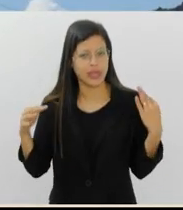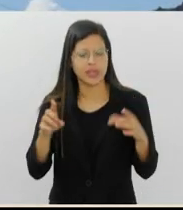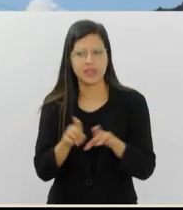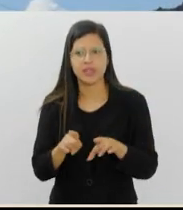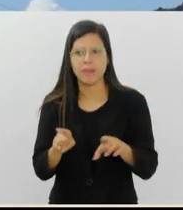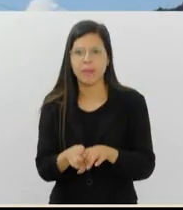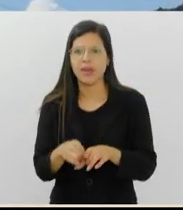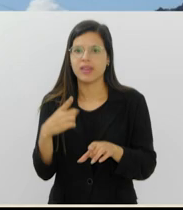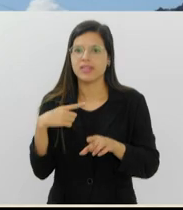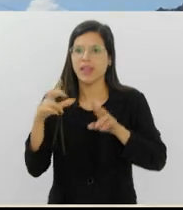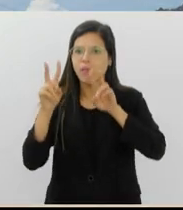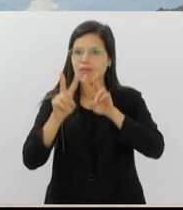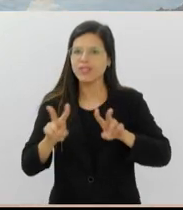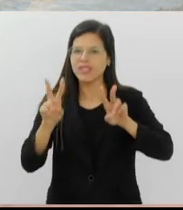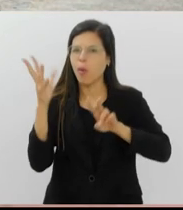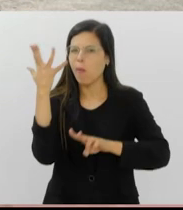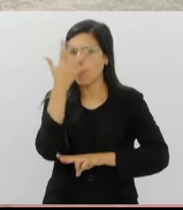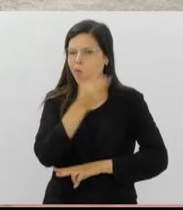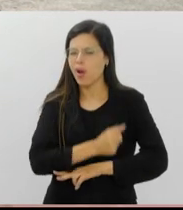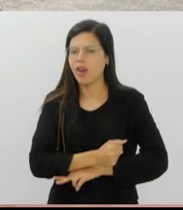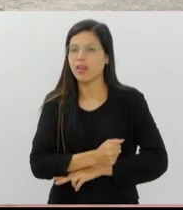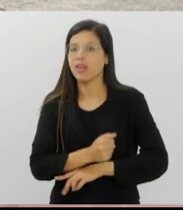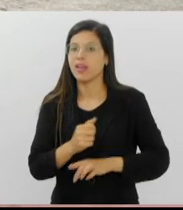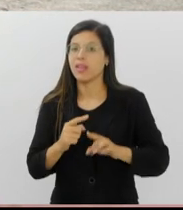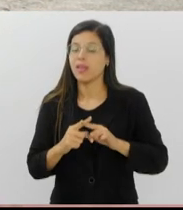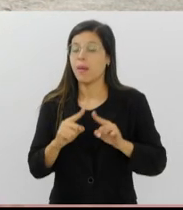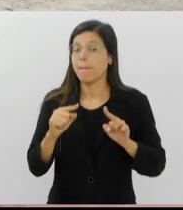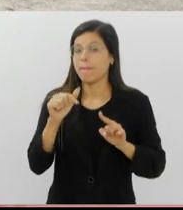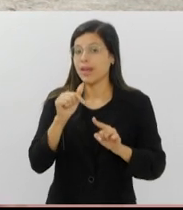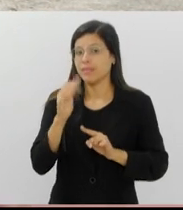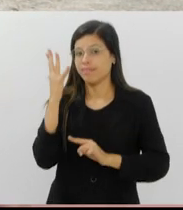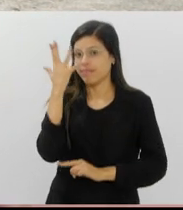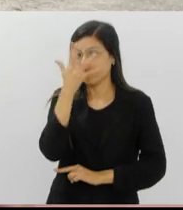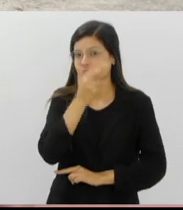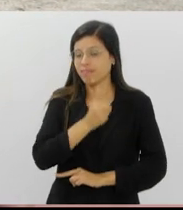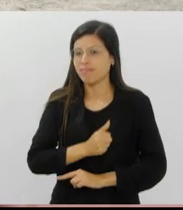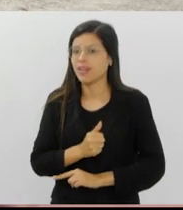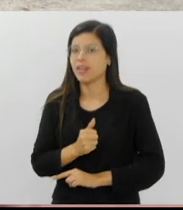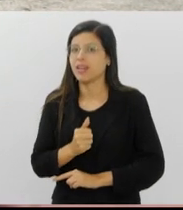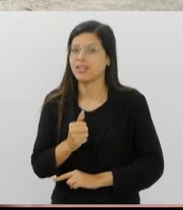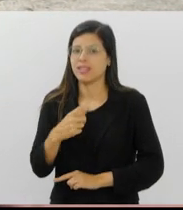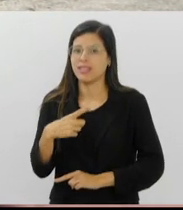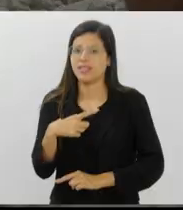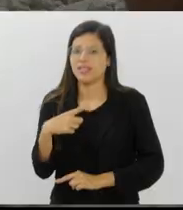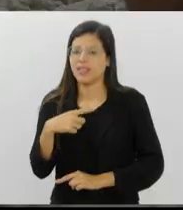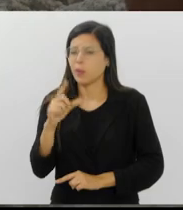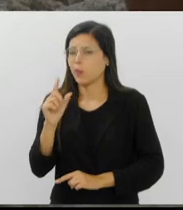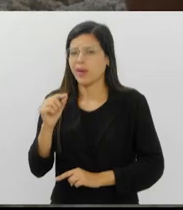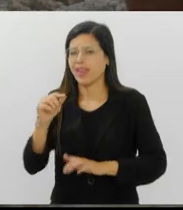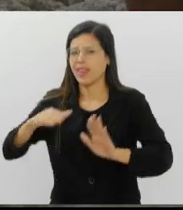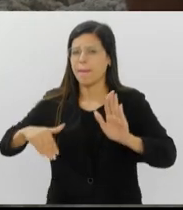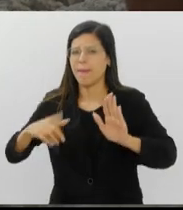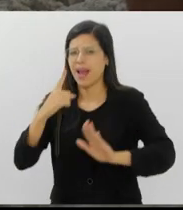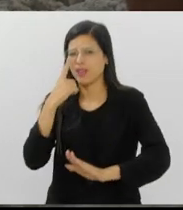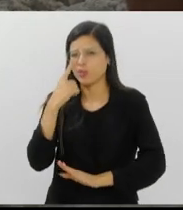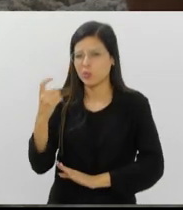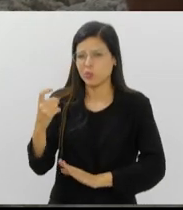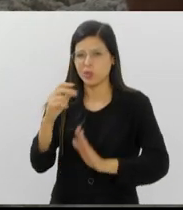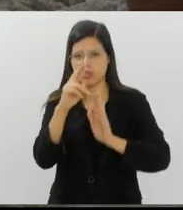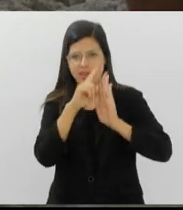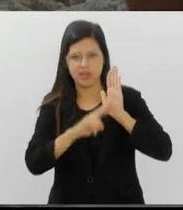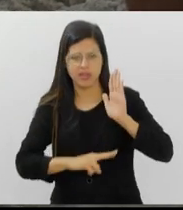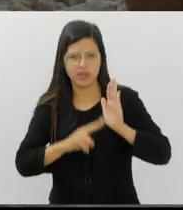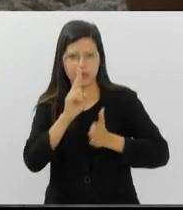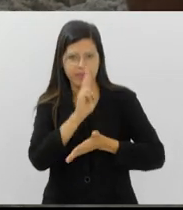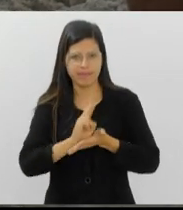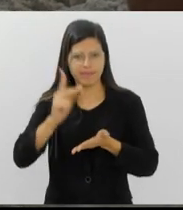mais bonitas da cidade. Mas tanta beleza é ofuscada pela poluição. Um relatório da Universidade de